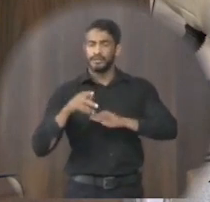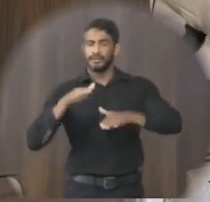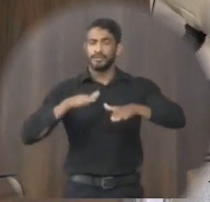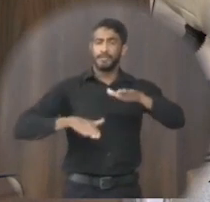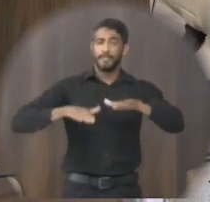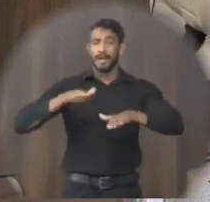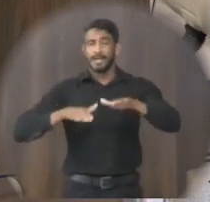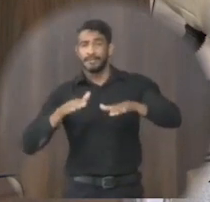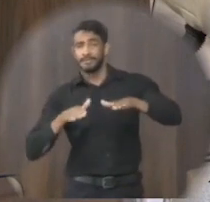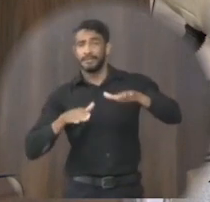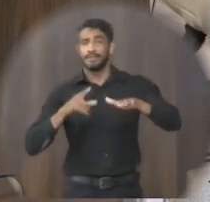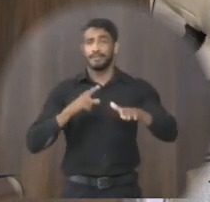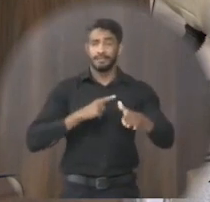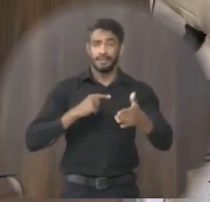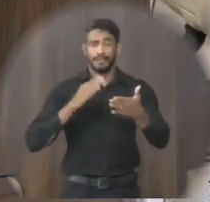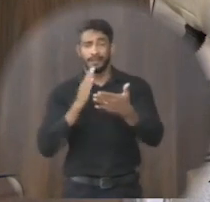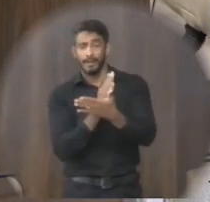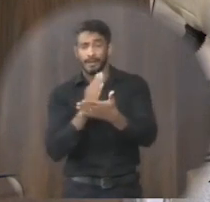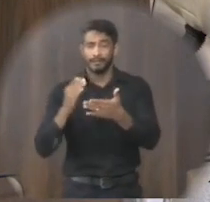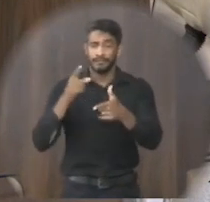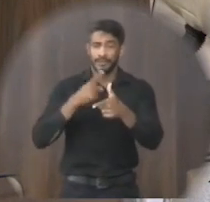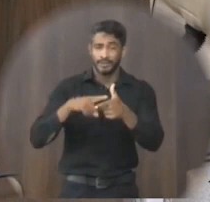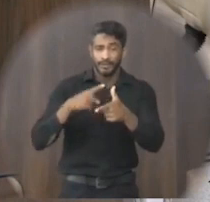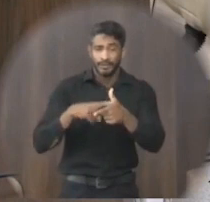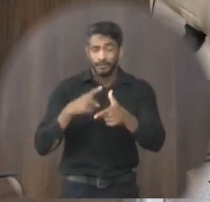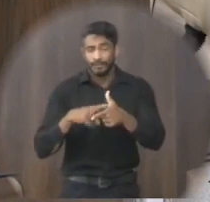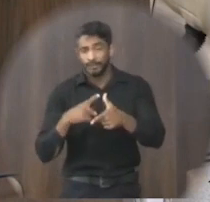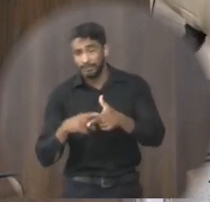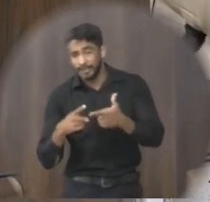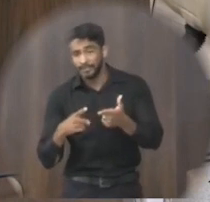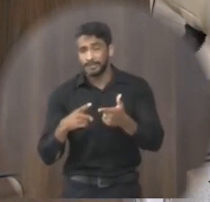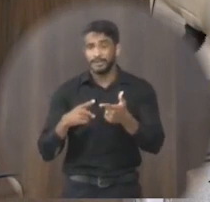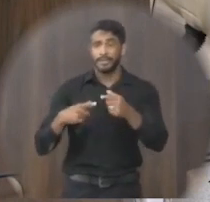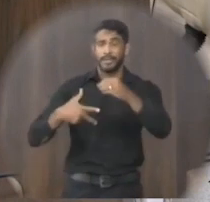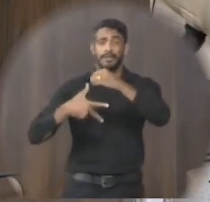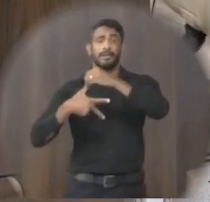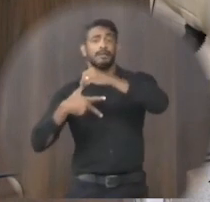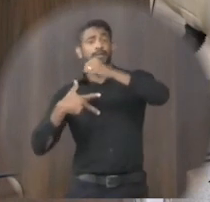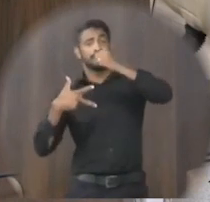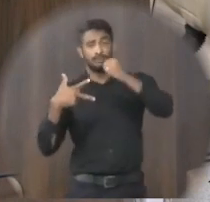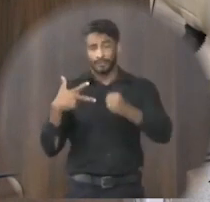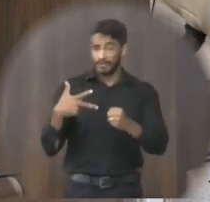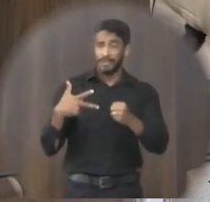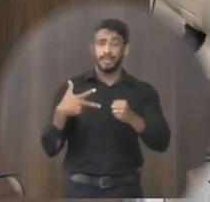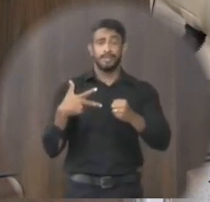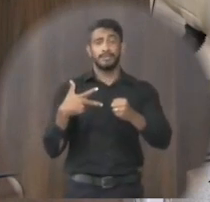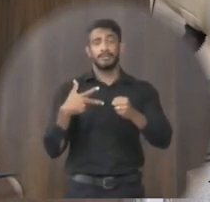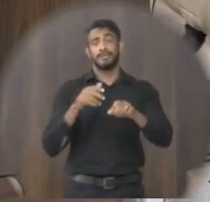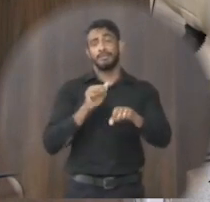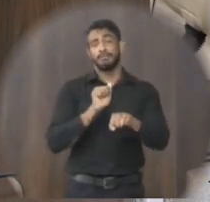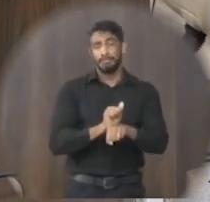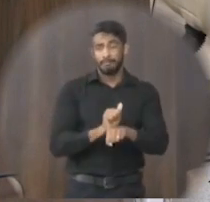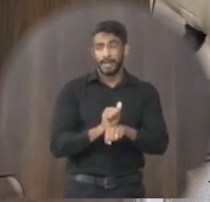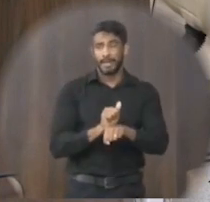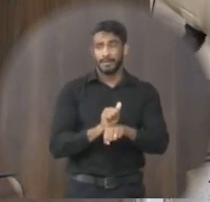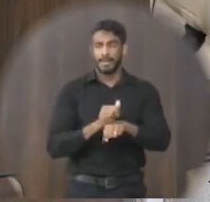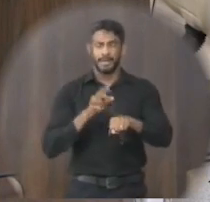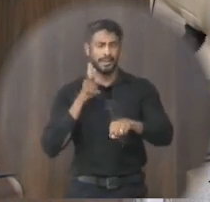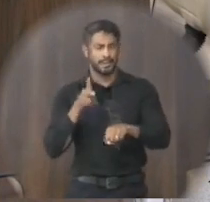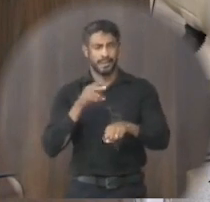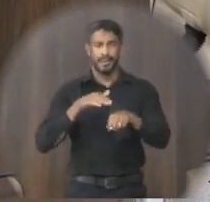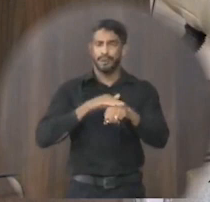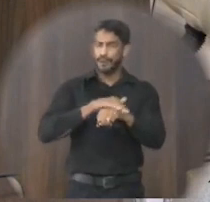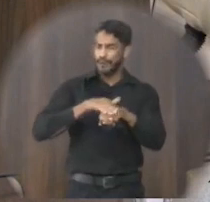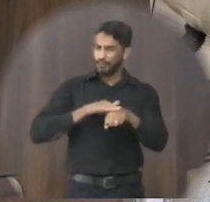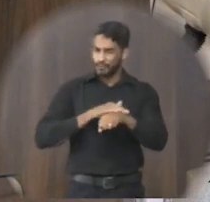vezes a gente passa por algumas situações que os nossos poderes ficam limitados mas nós nunca deixamos de conversar